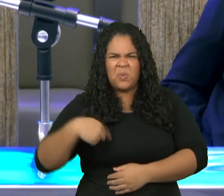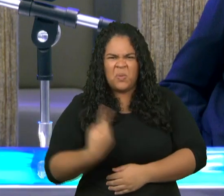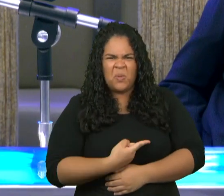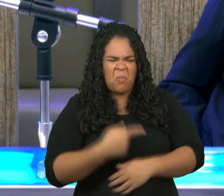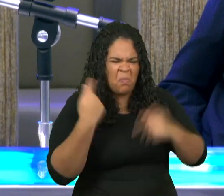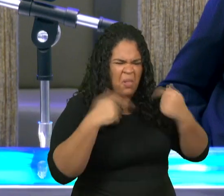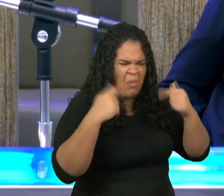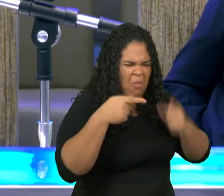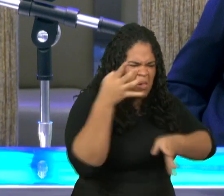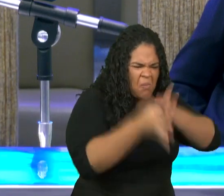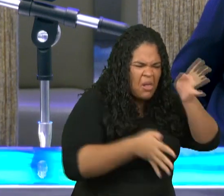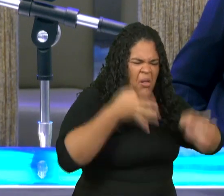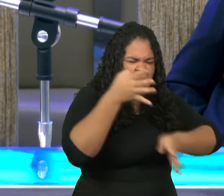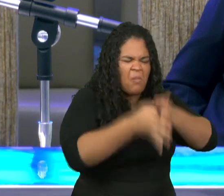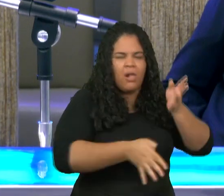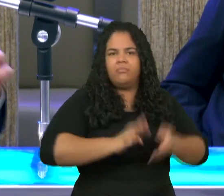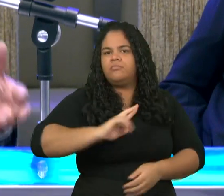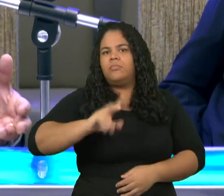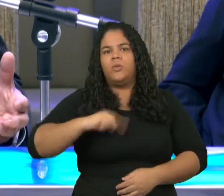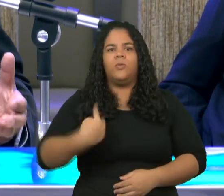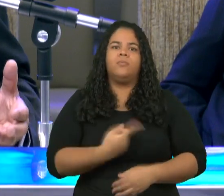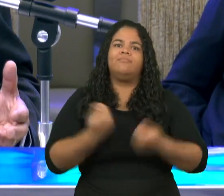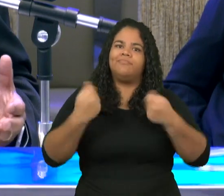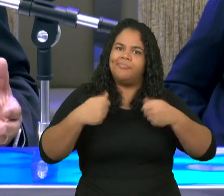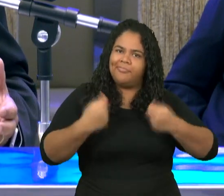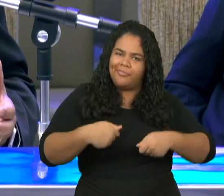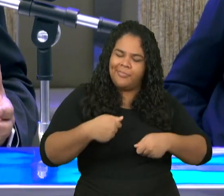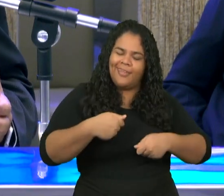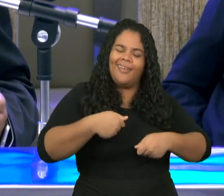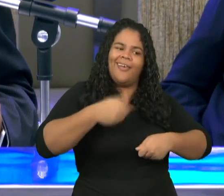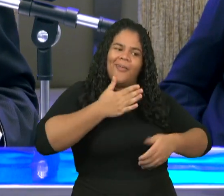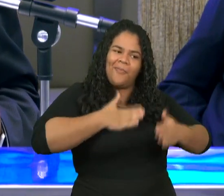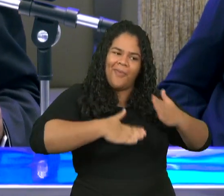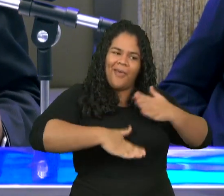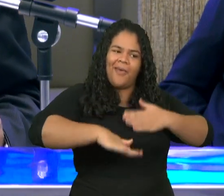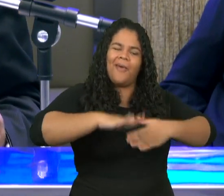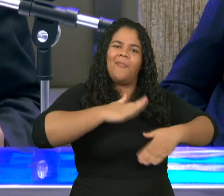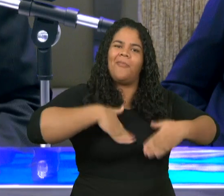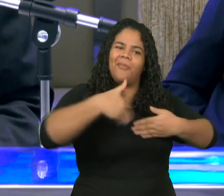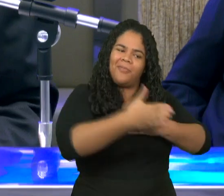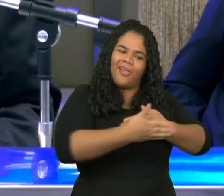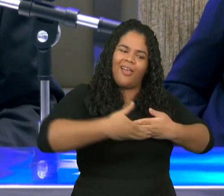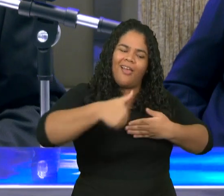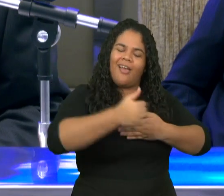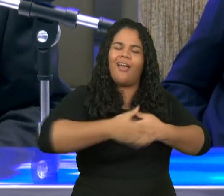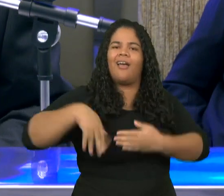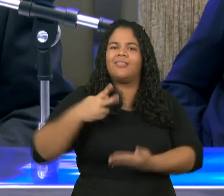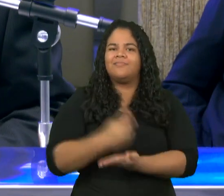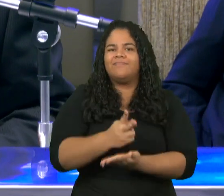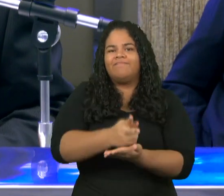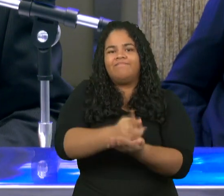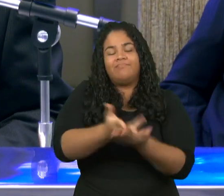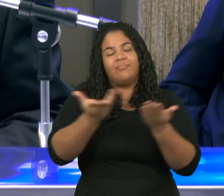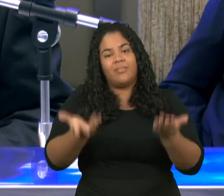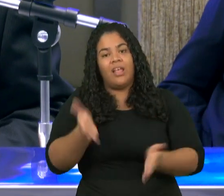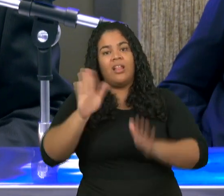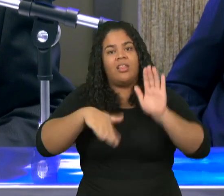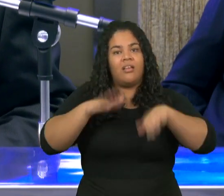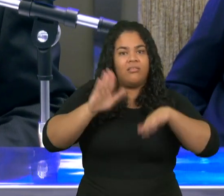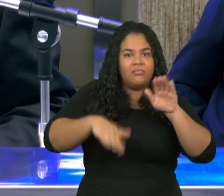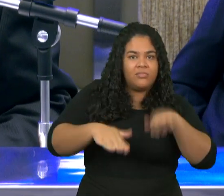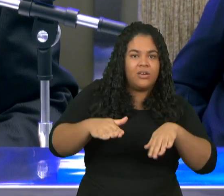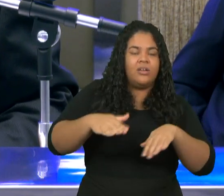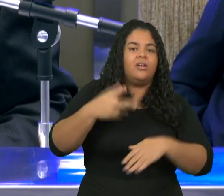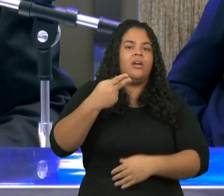pessoas não você o crente tem que ser educado amém meus irmãos ainda que o seu amigo seu companheiro